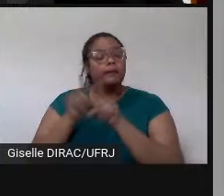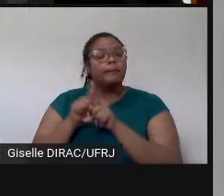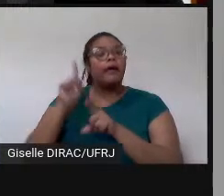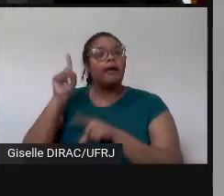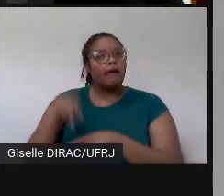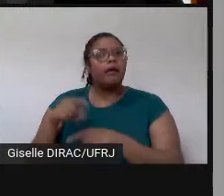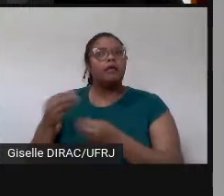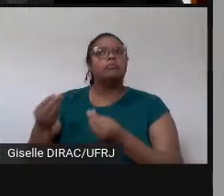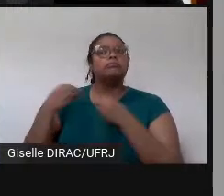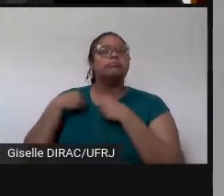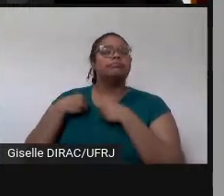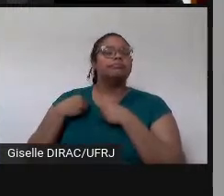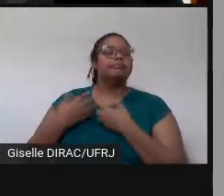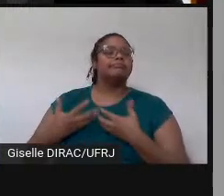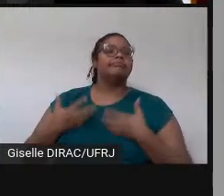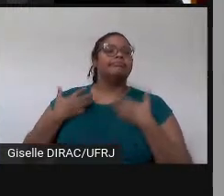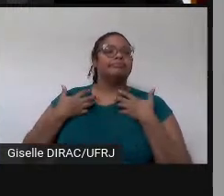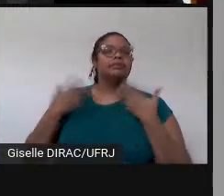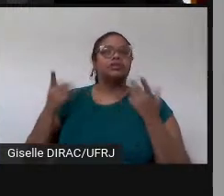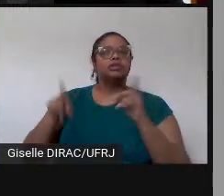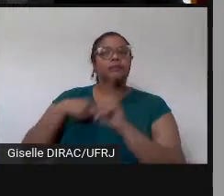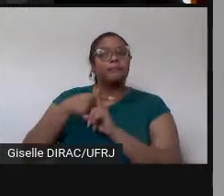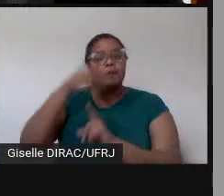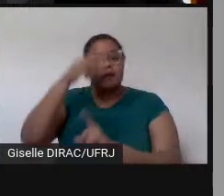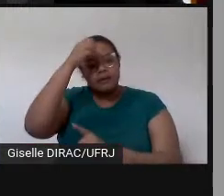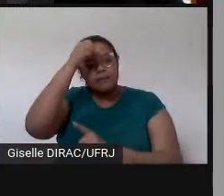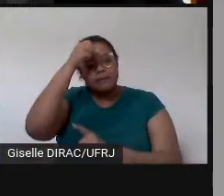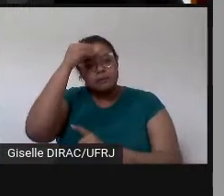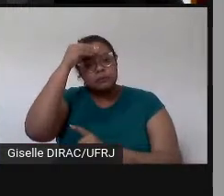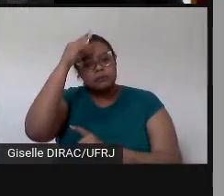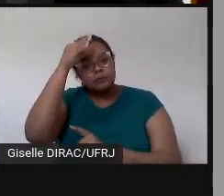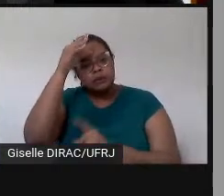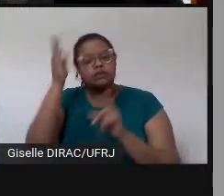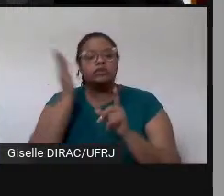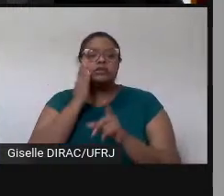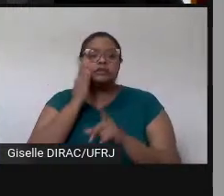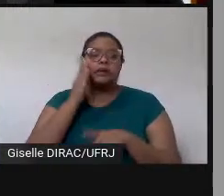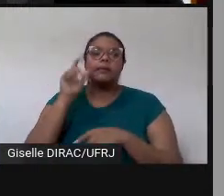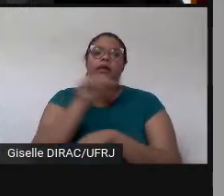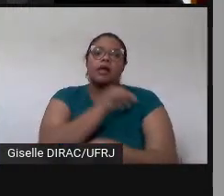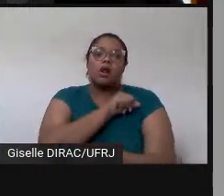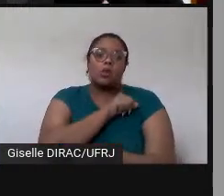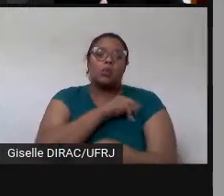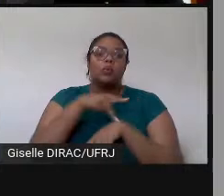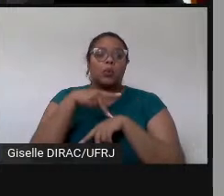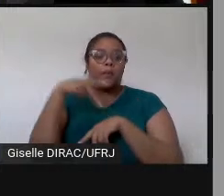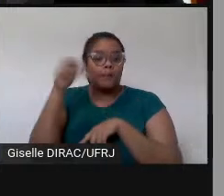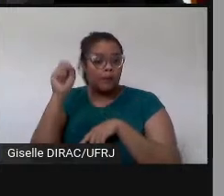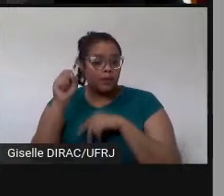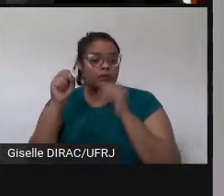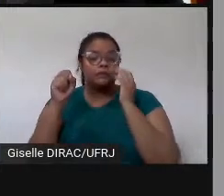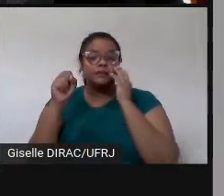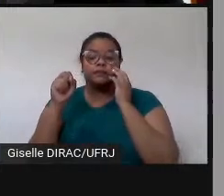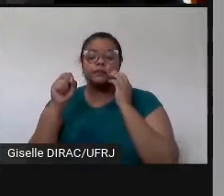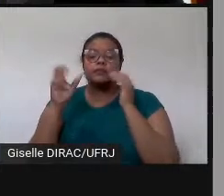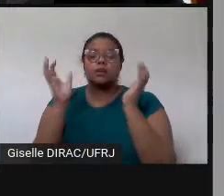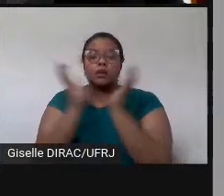mais um aprendizado, nós sabemos que os alunos de pós-graduação têm muitas